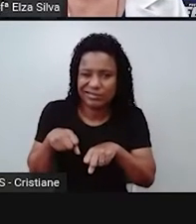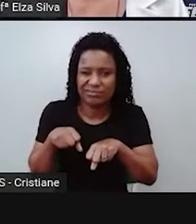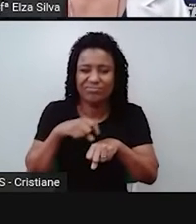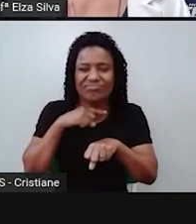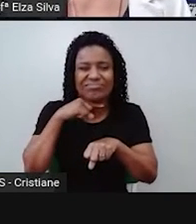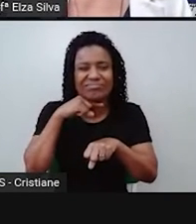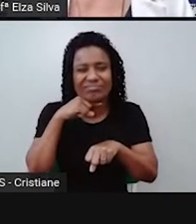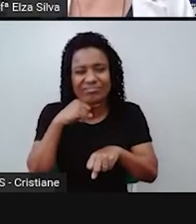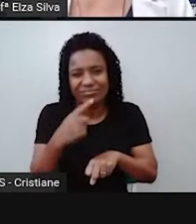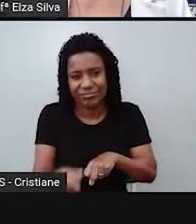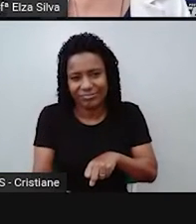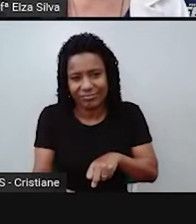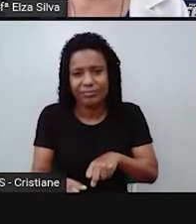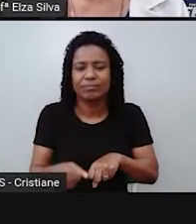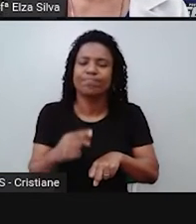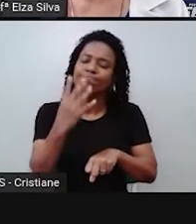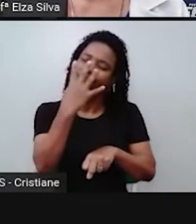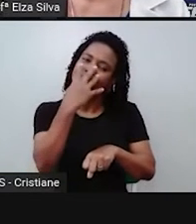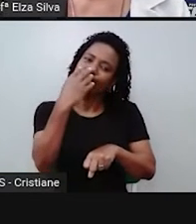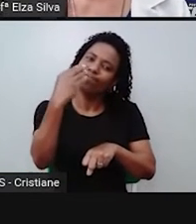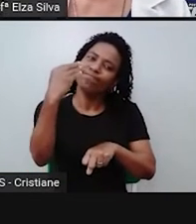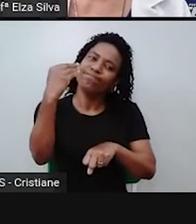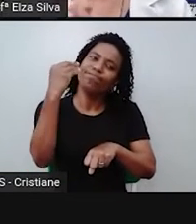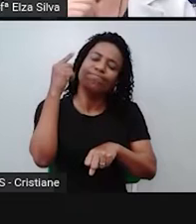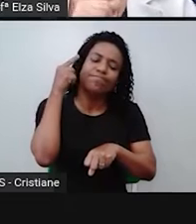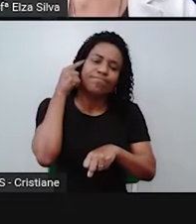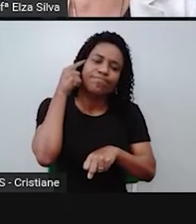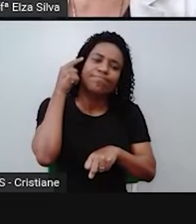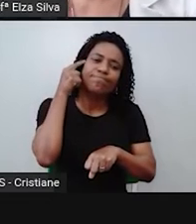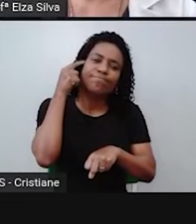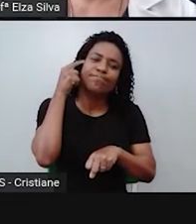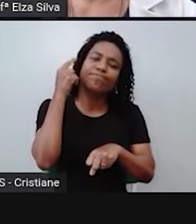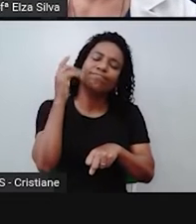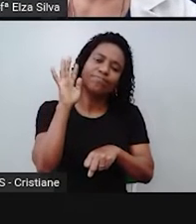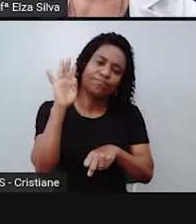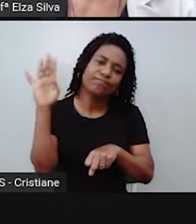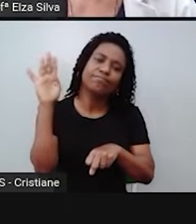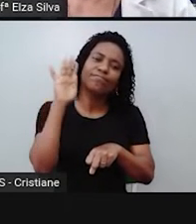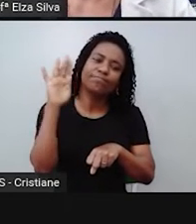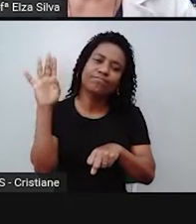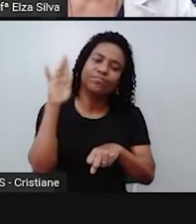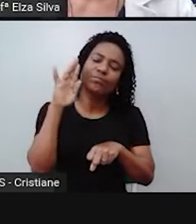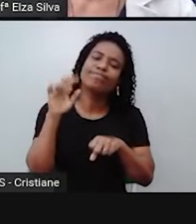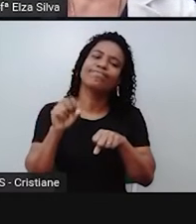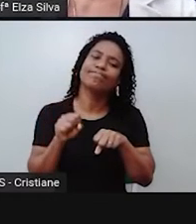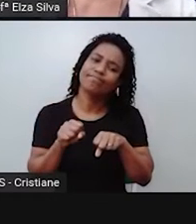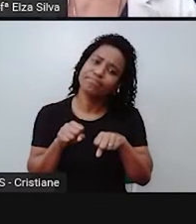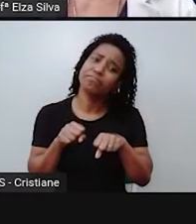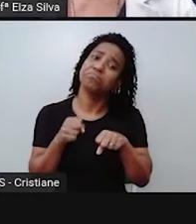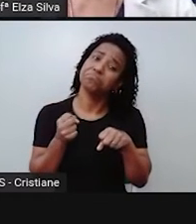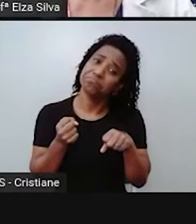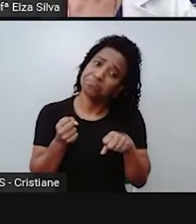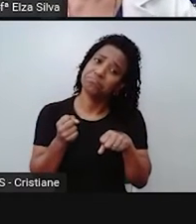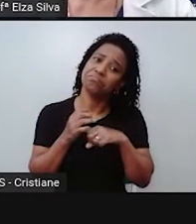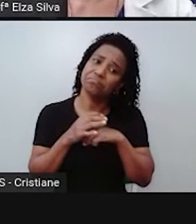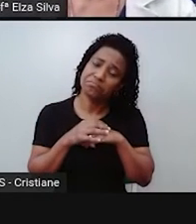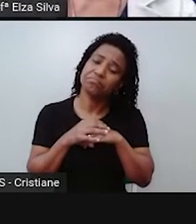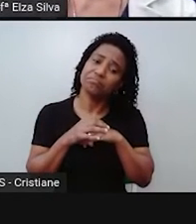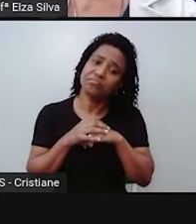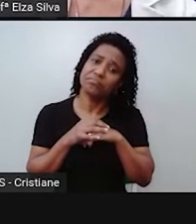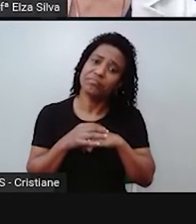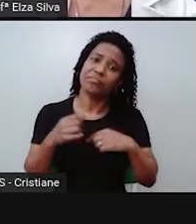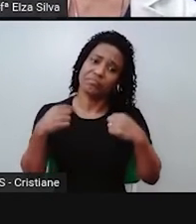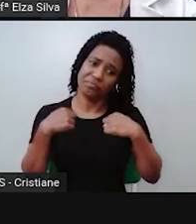pouco, ergueu o nariz e disse a si mesma. Bem, tenho certeza